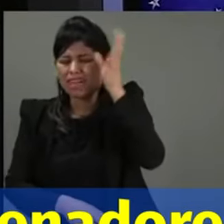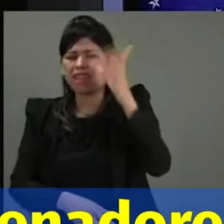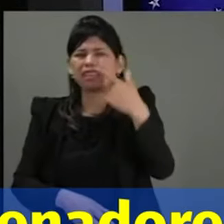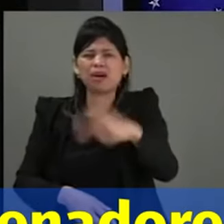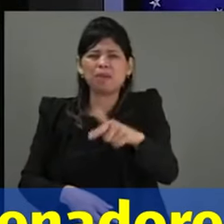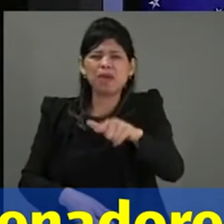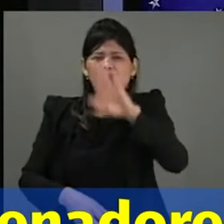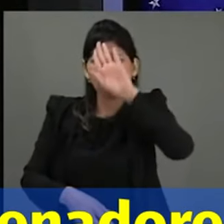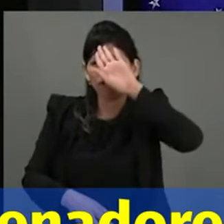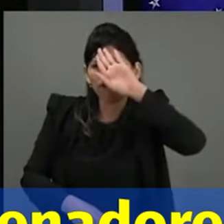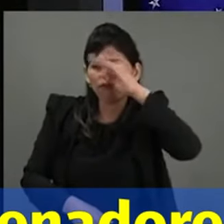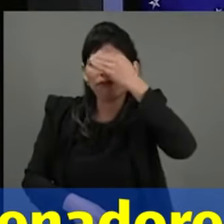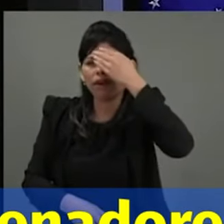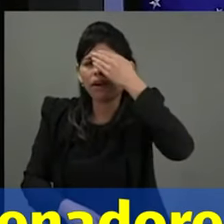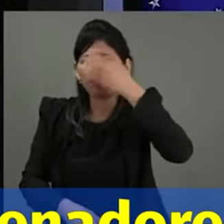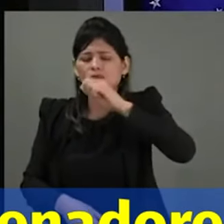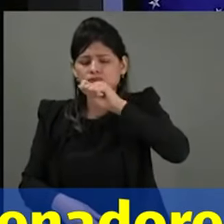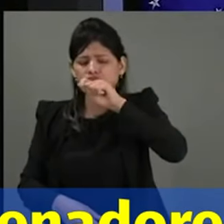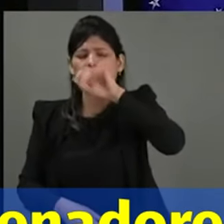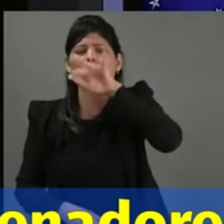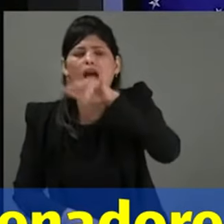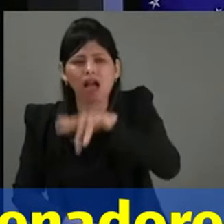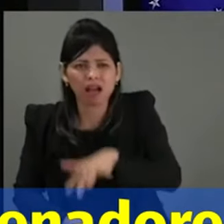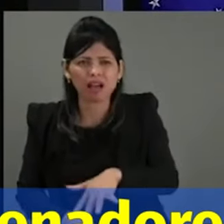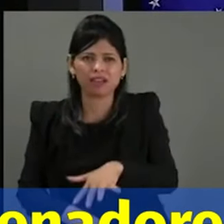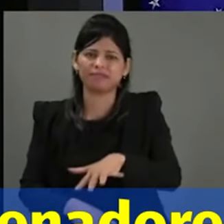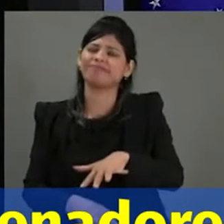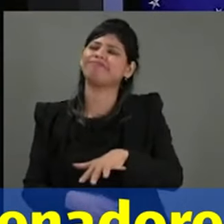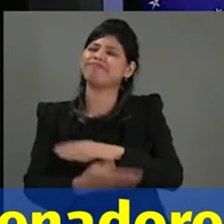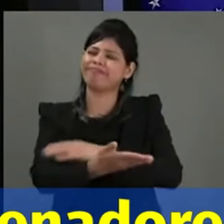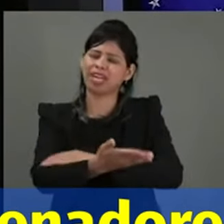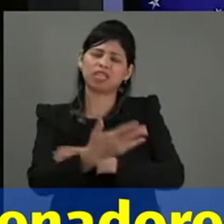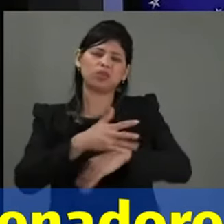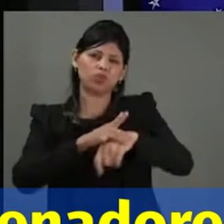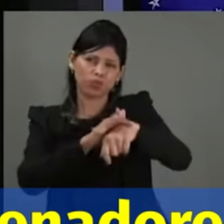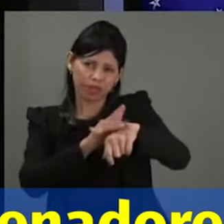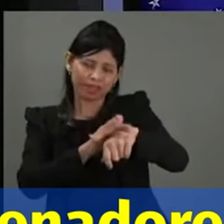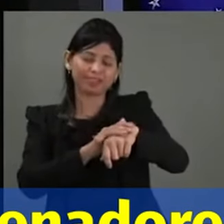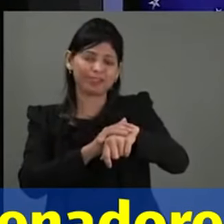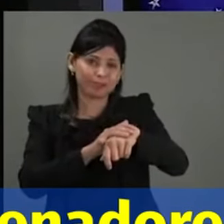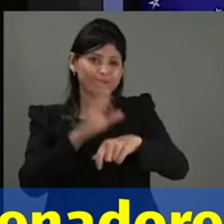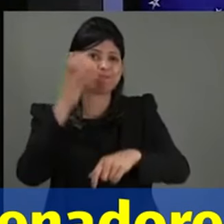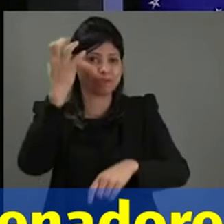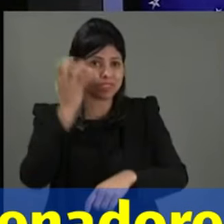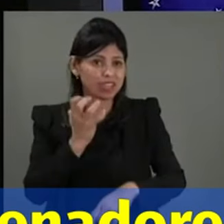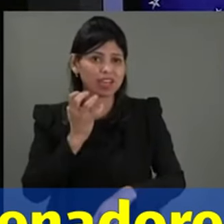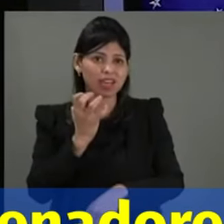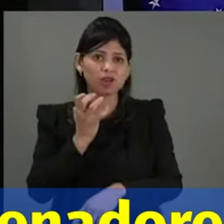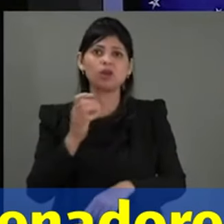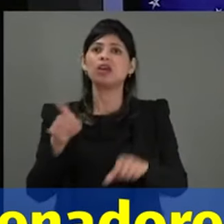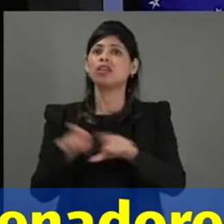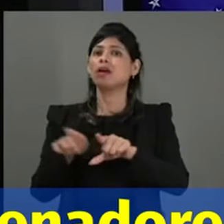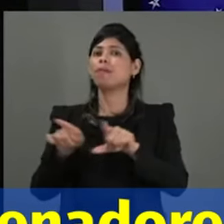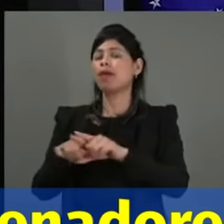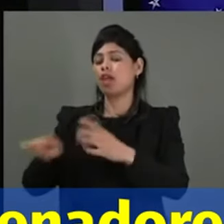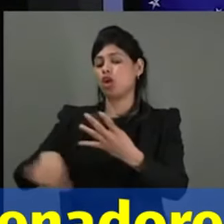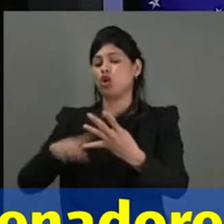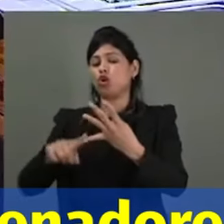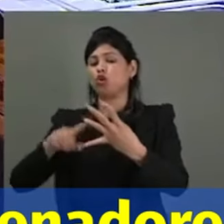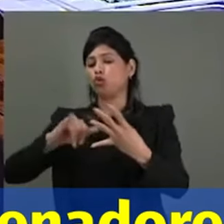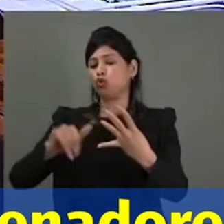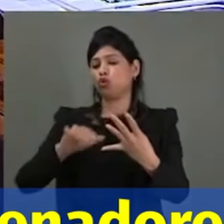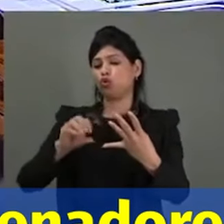João Batista Gomes, olha só aqui, senador Magno Malta. O senhor João Batista Gama